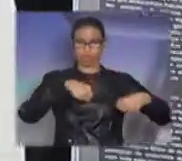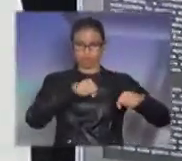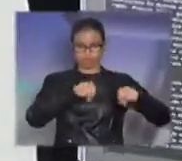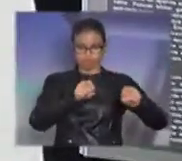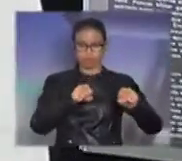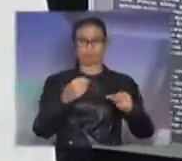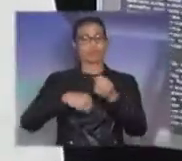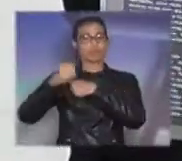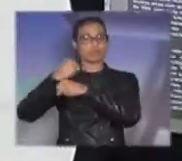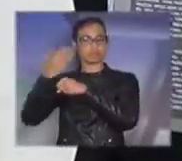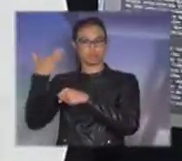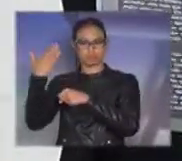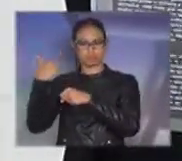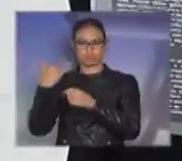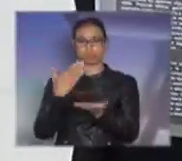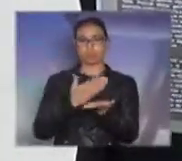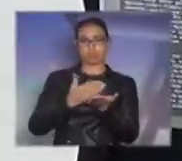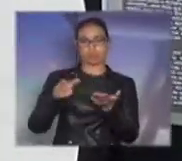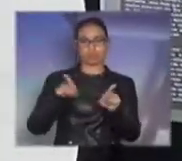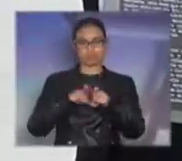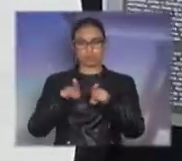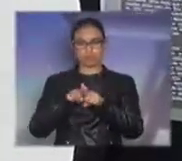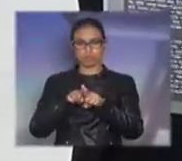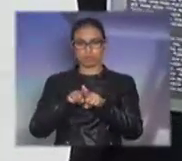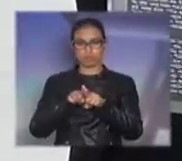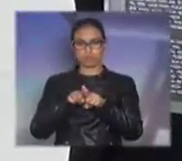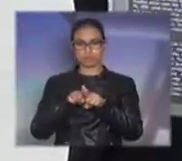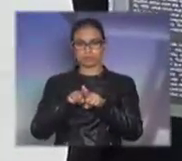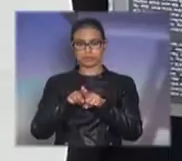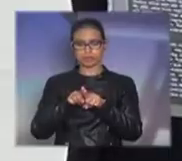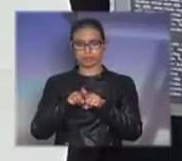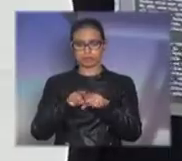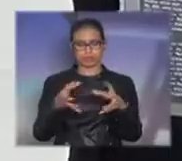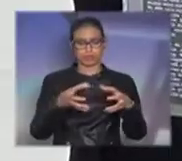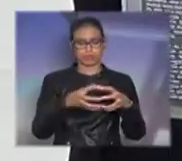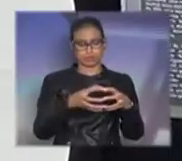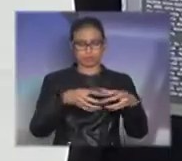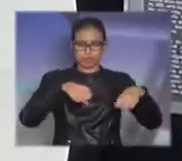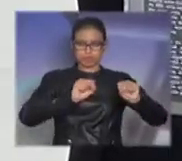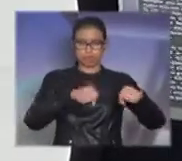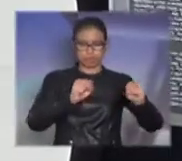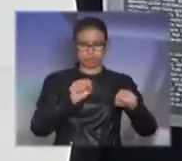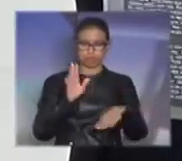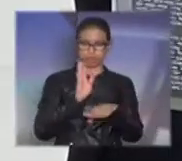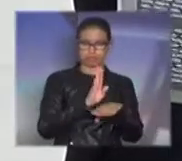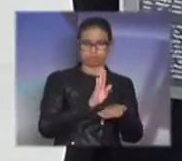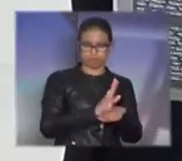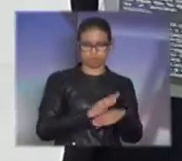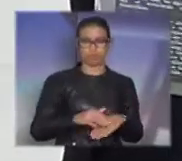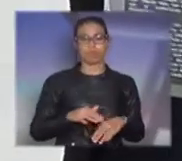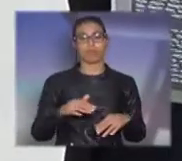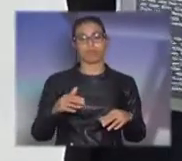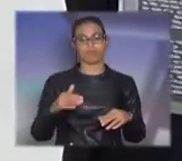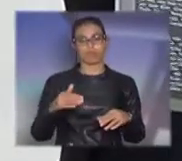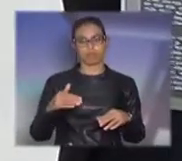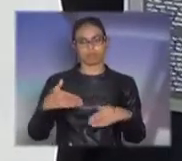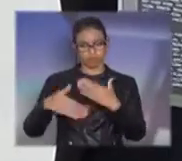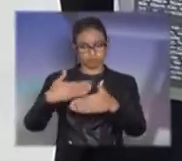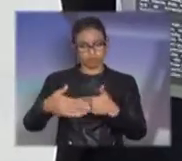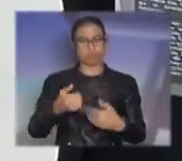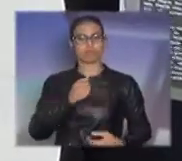passado nós promovemos aqui o primeiro Parlamoto, e se tudo der certo esse ano, em agosto, nós estaremos